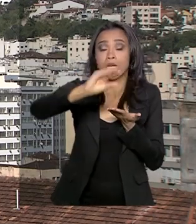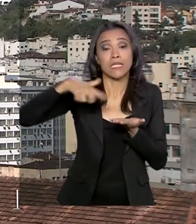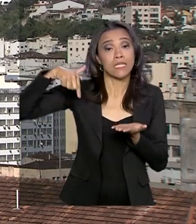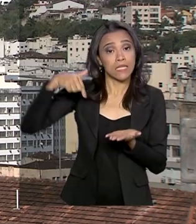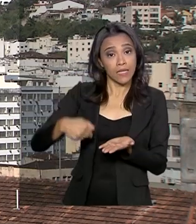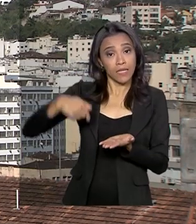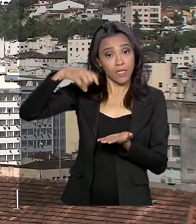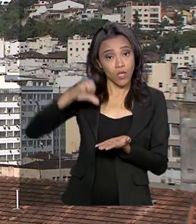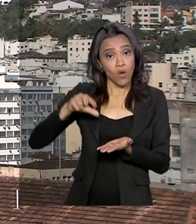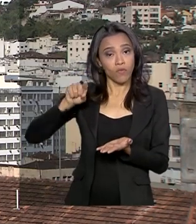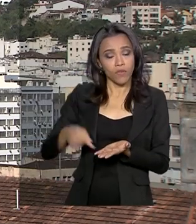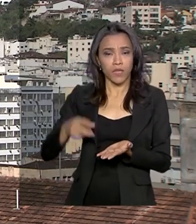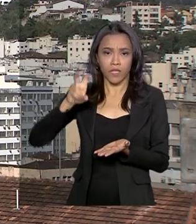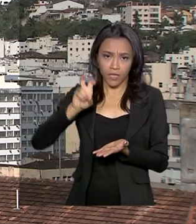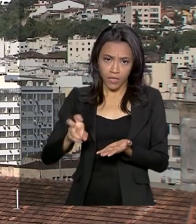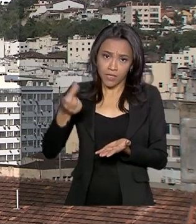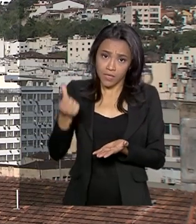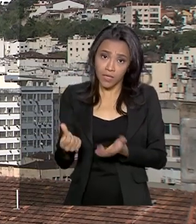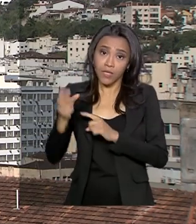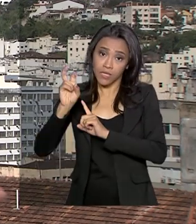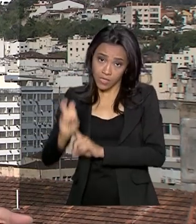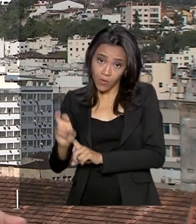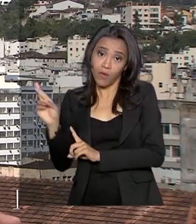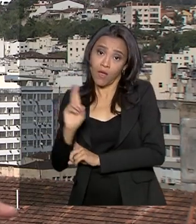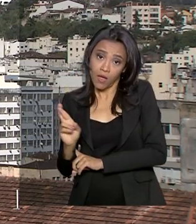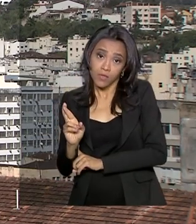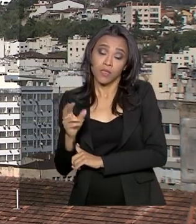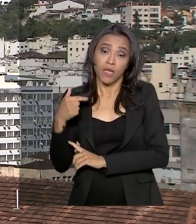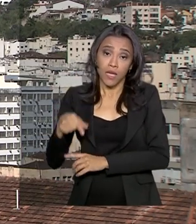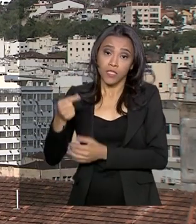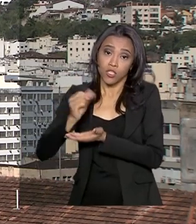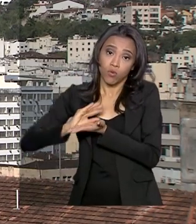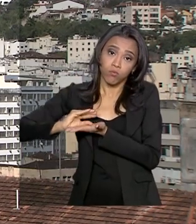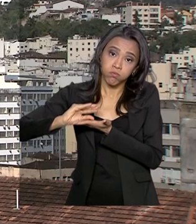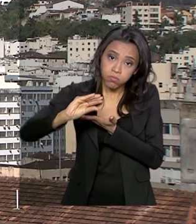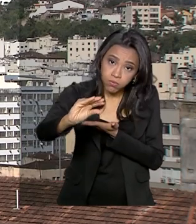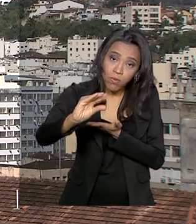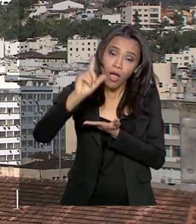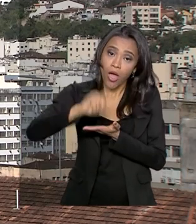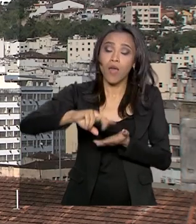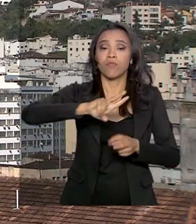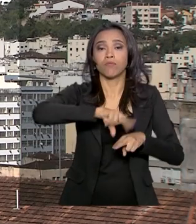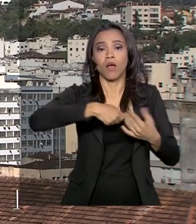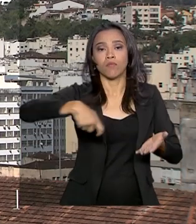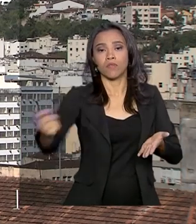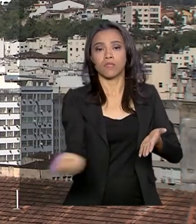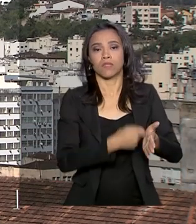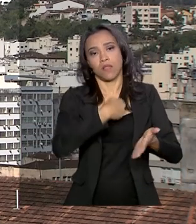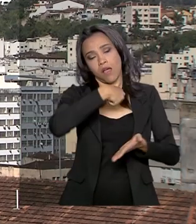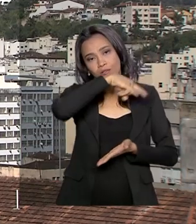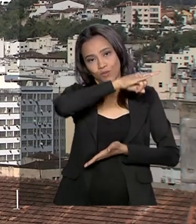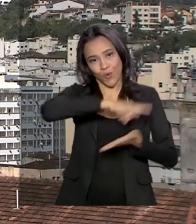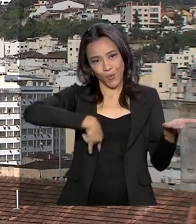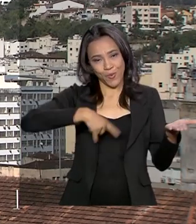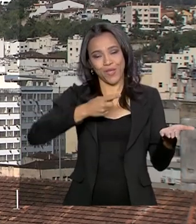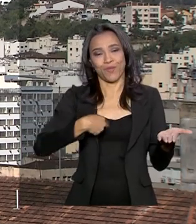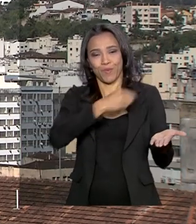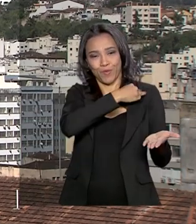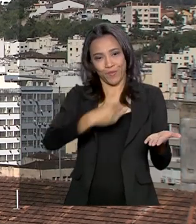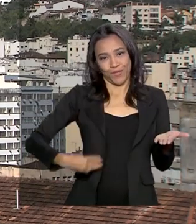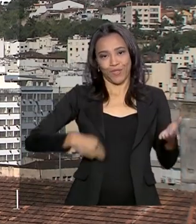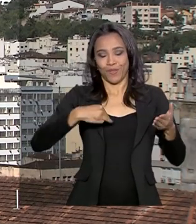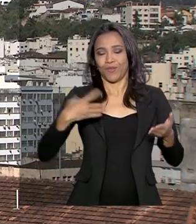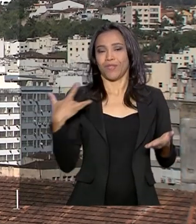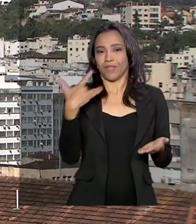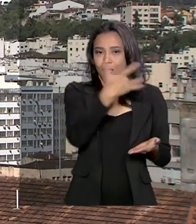e 565 mil reais. A liberação da verba consta de portaria assinada pelo ministro da Saúde, Luiz Henrique Mandetta, e